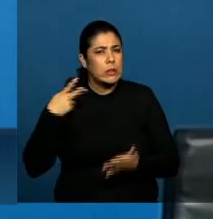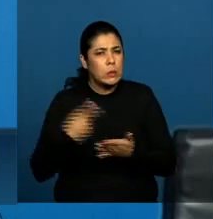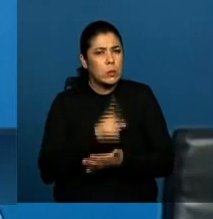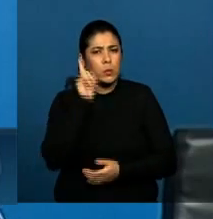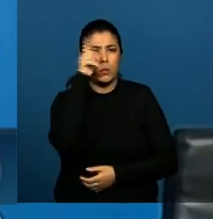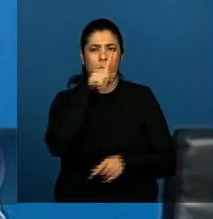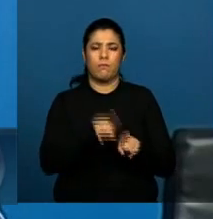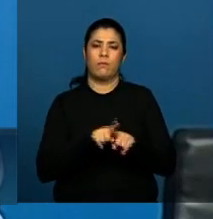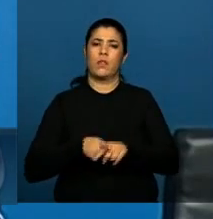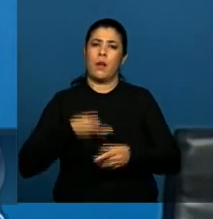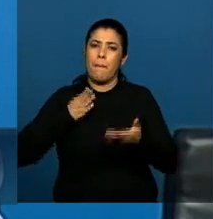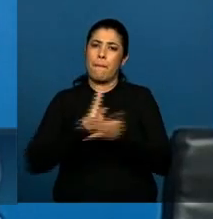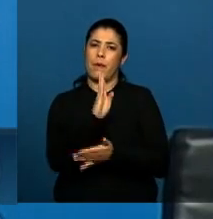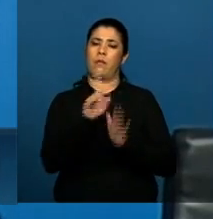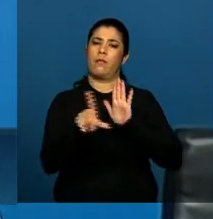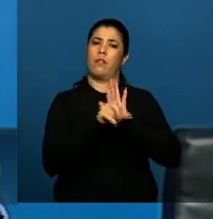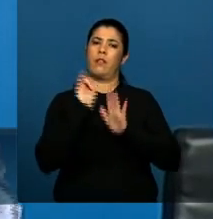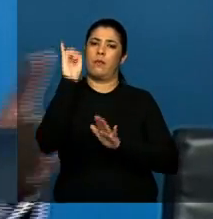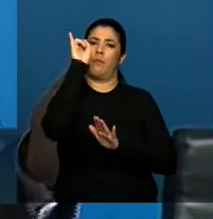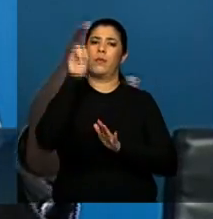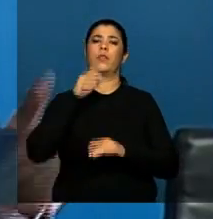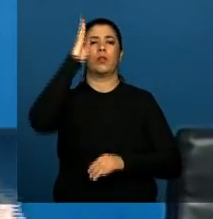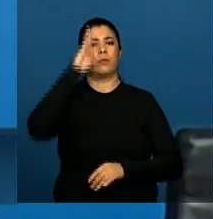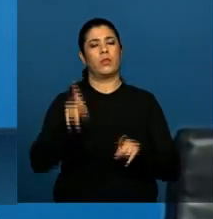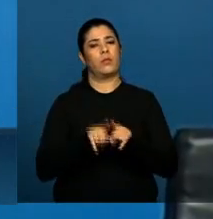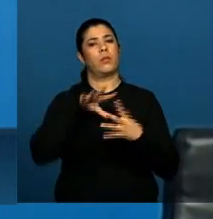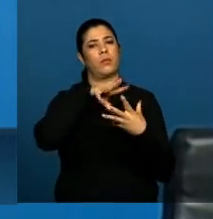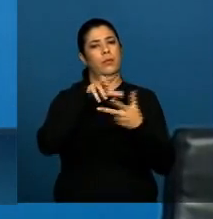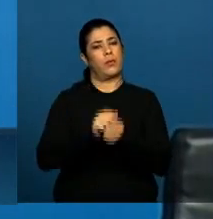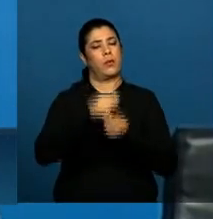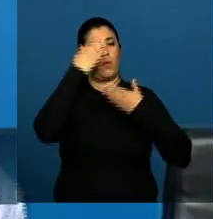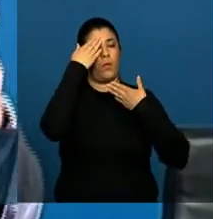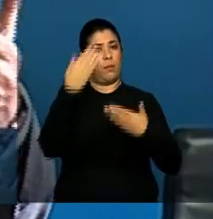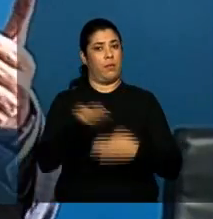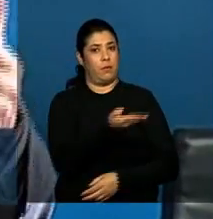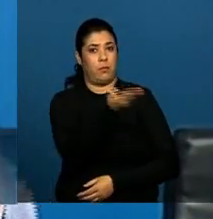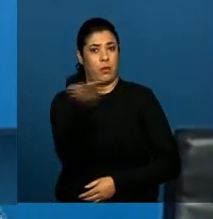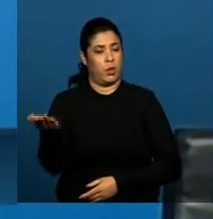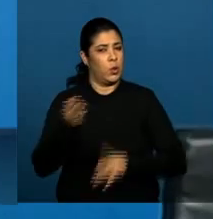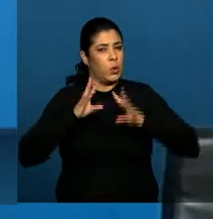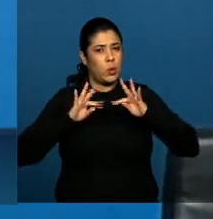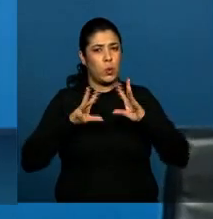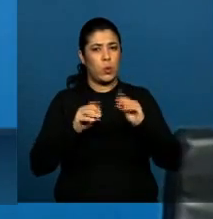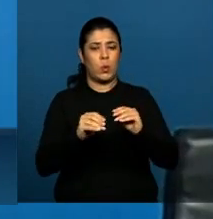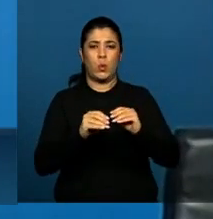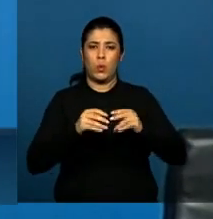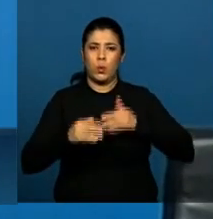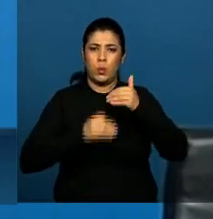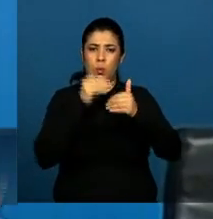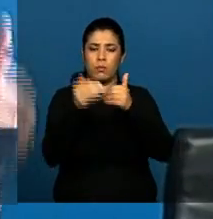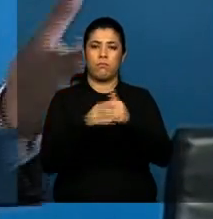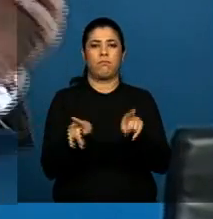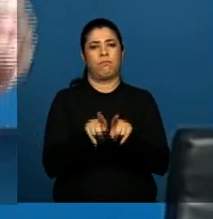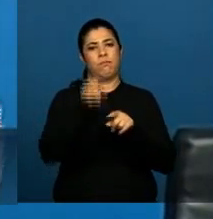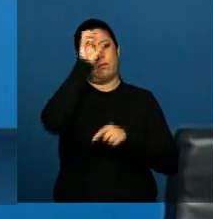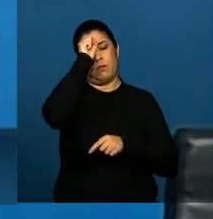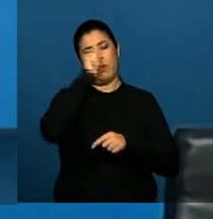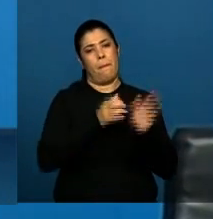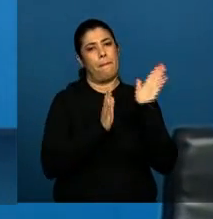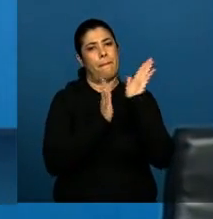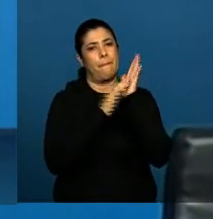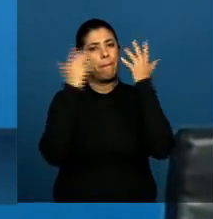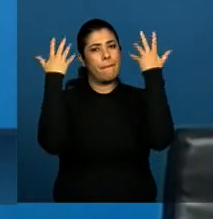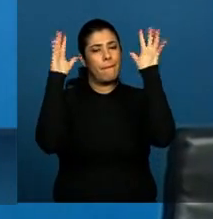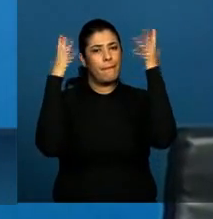lei que é tão importante para o Brasil e para o mundo. O meu muito obrigado a todos por tudo que pude aprender nesse processo e parabéns